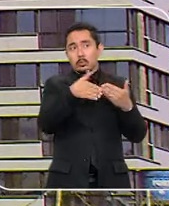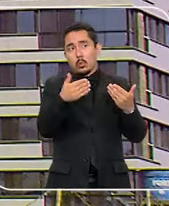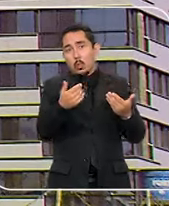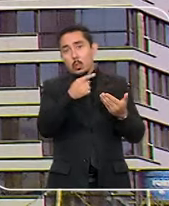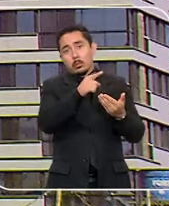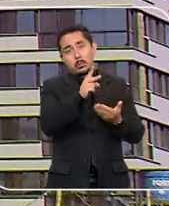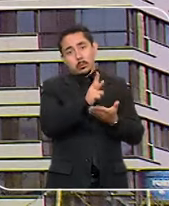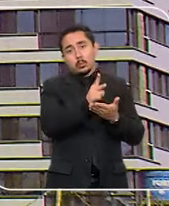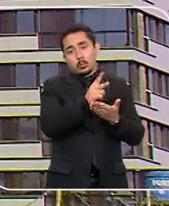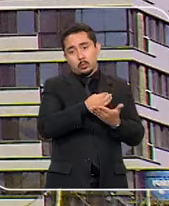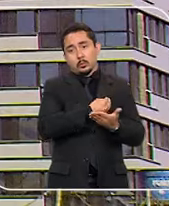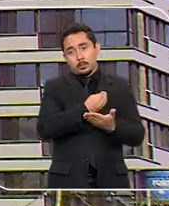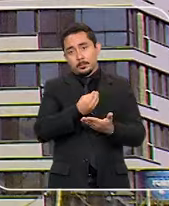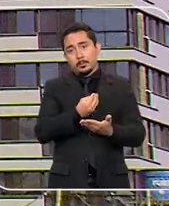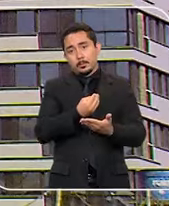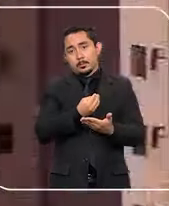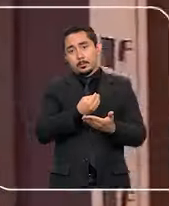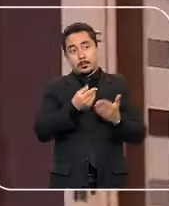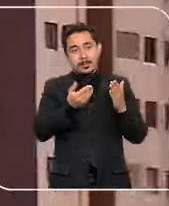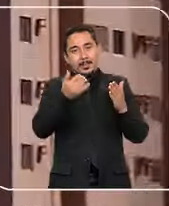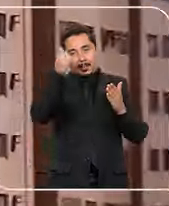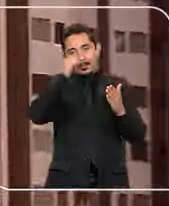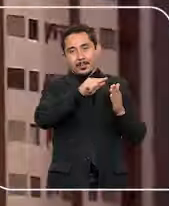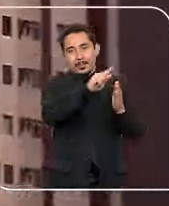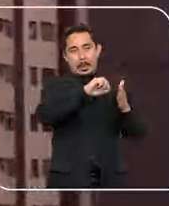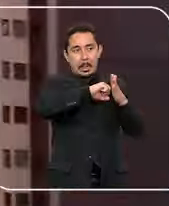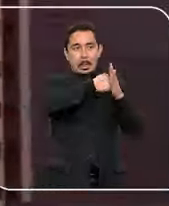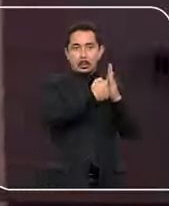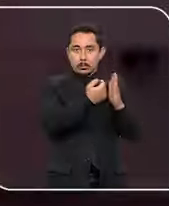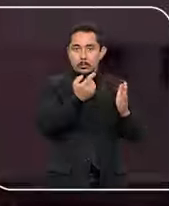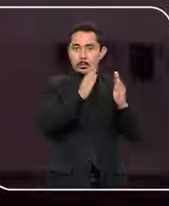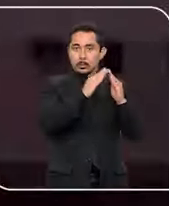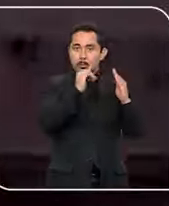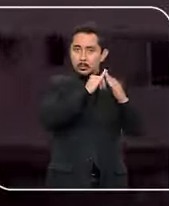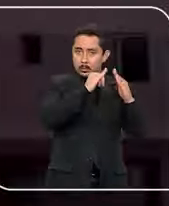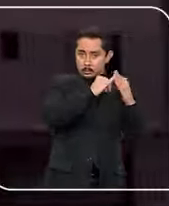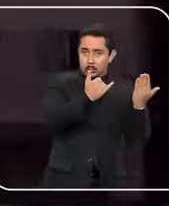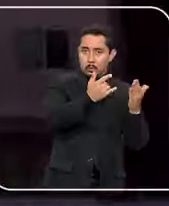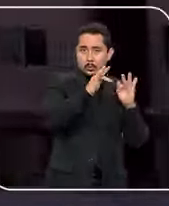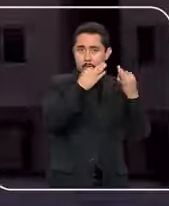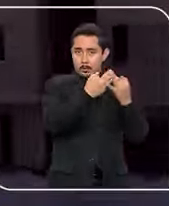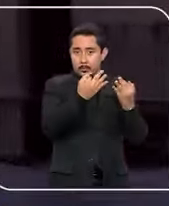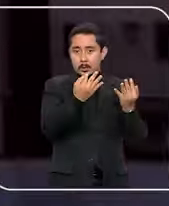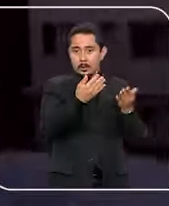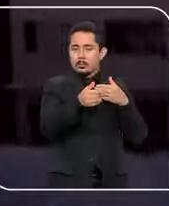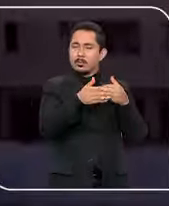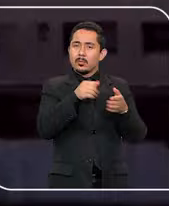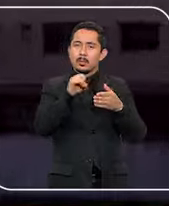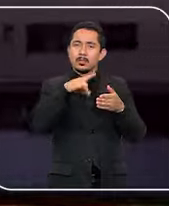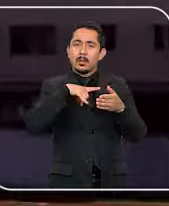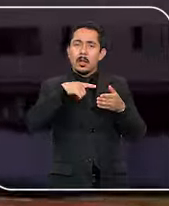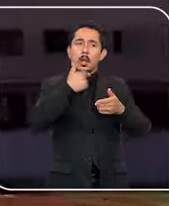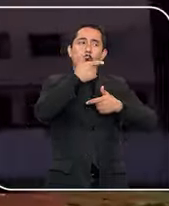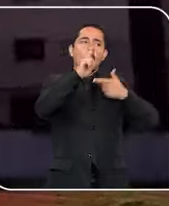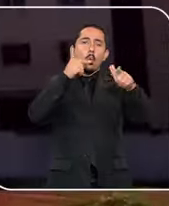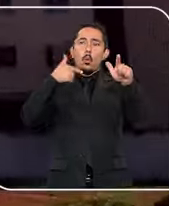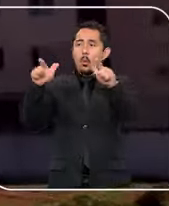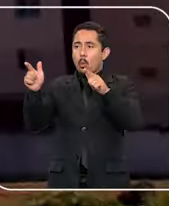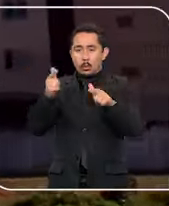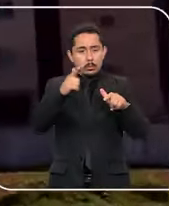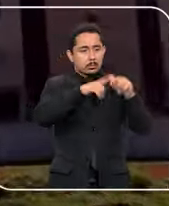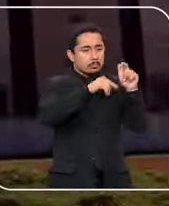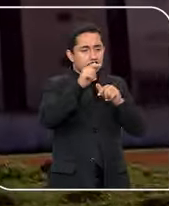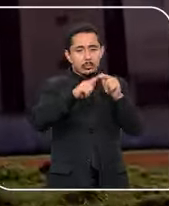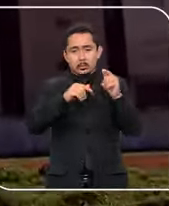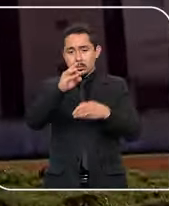cônjuge ou companheiro sobrevivente, evitando sua exclusão do imóvel familiar, independentemente da existência